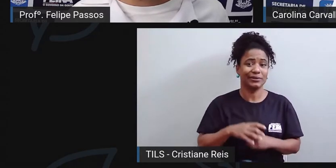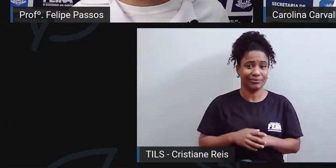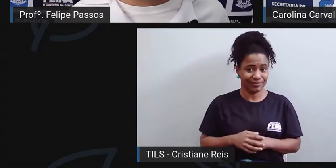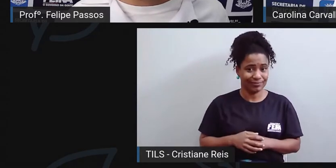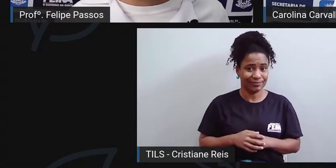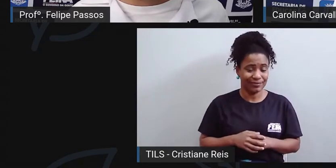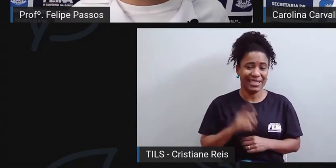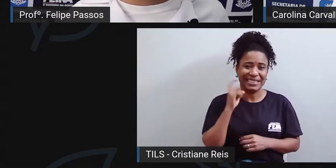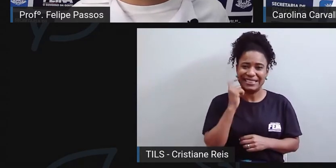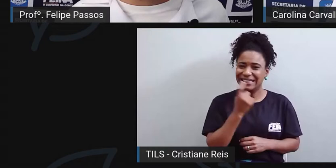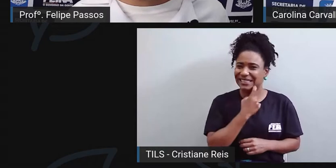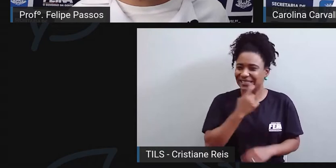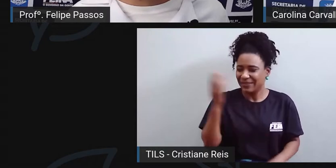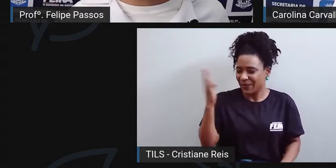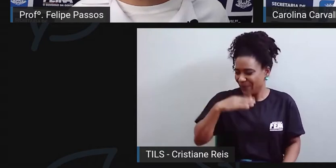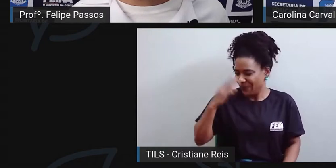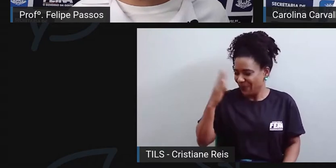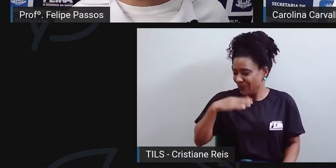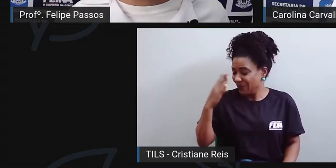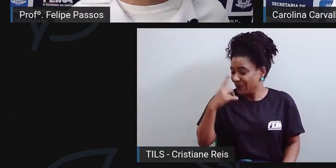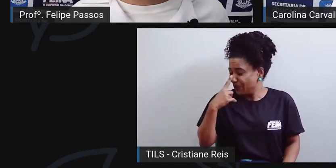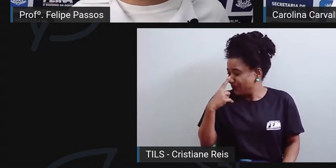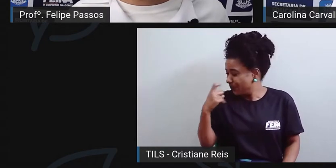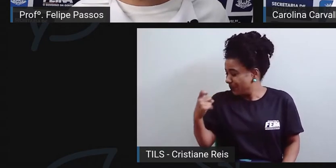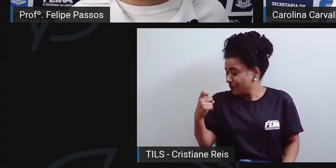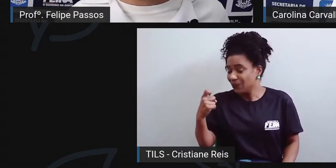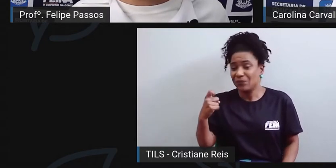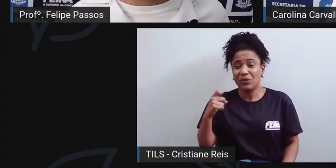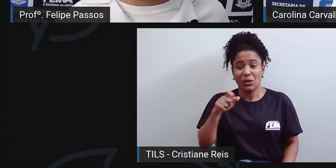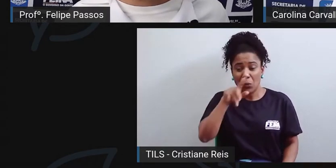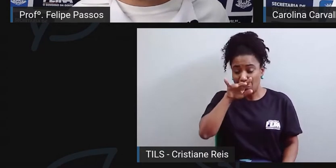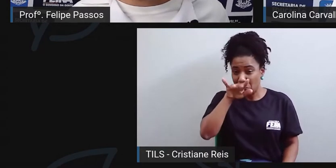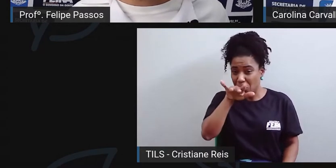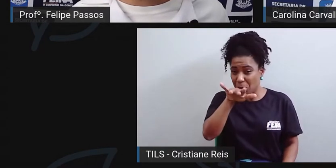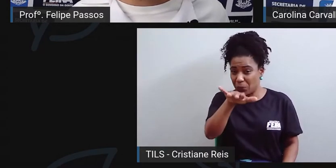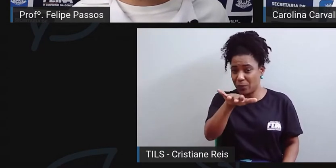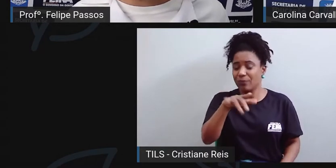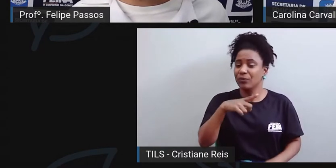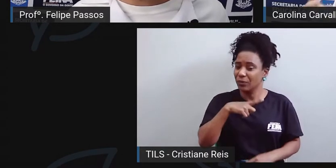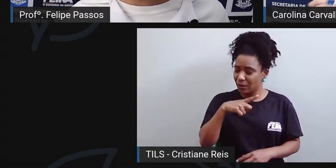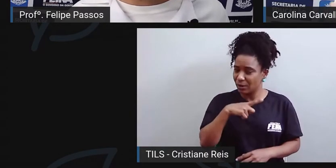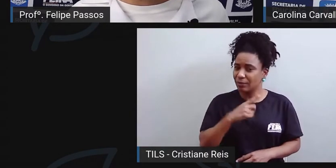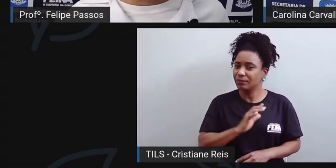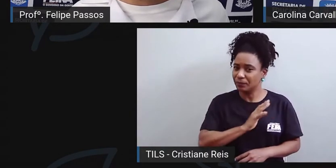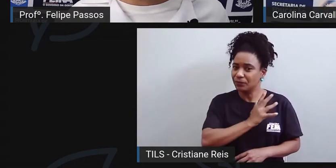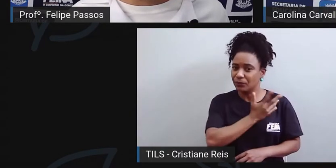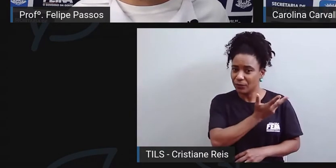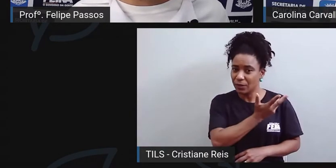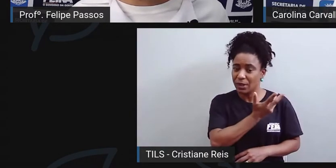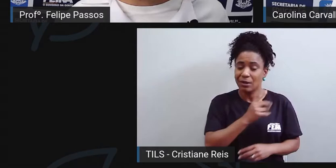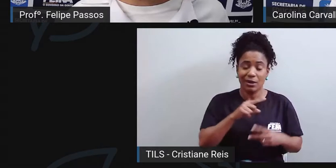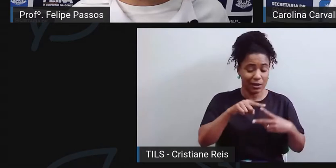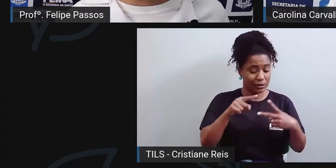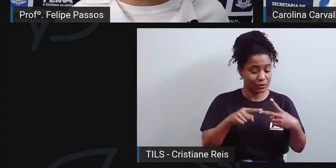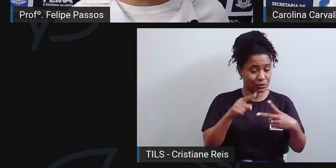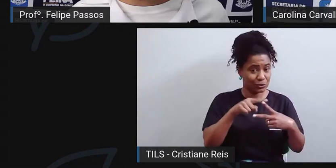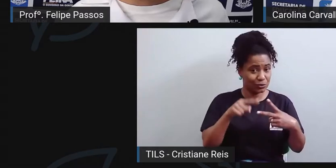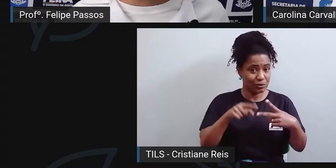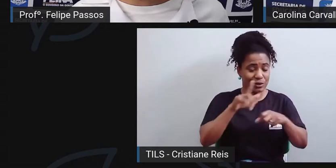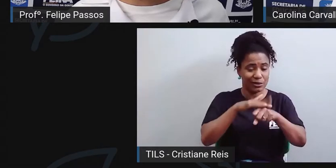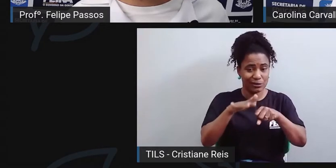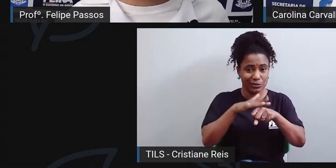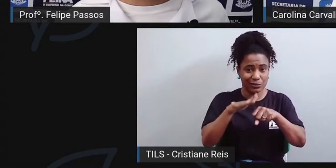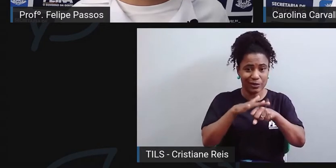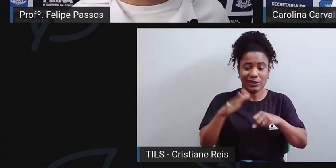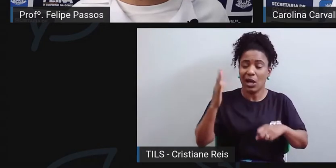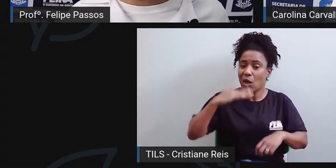produzem um odor bem desagradável. Então, essas duas doenças são as principais causas do mau